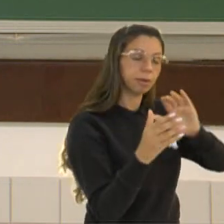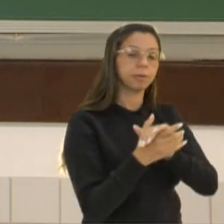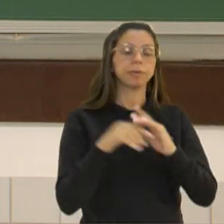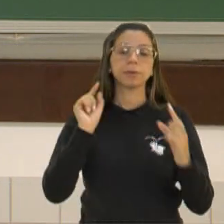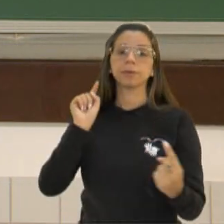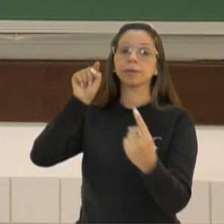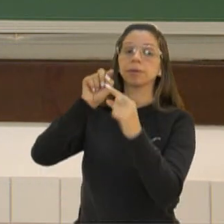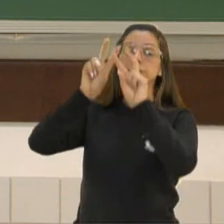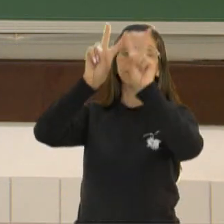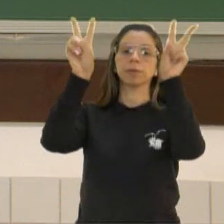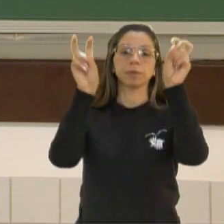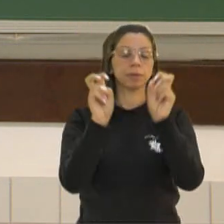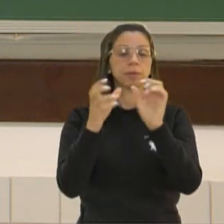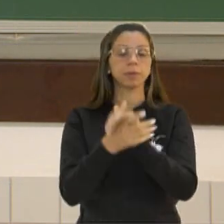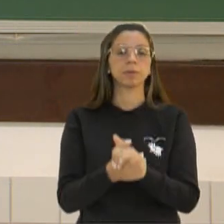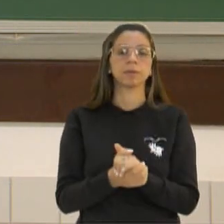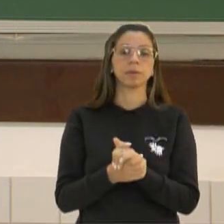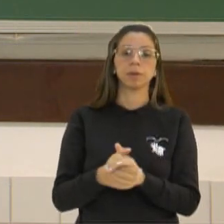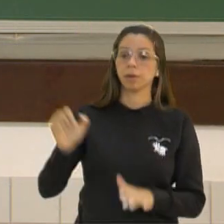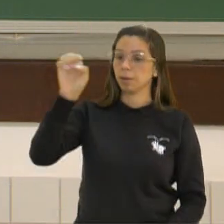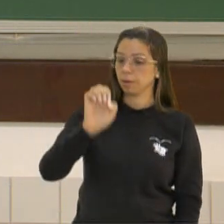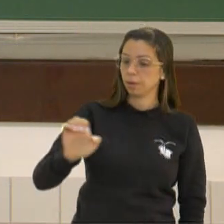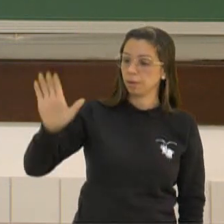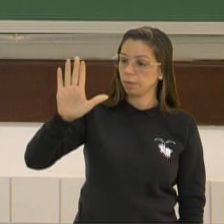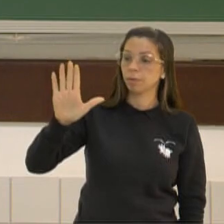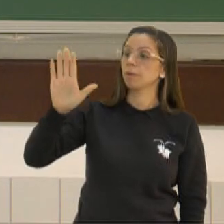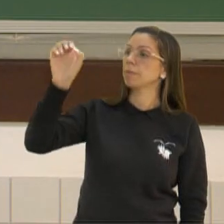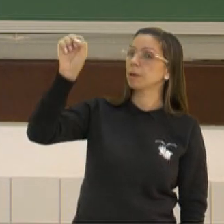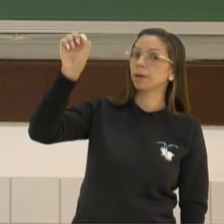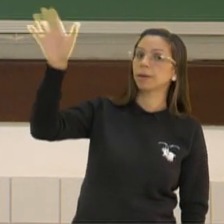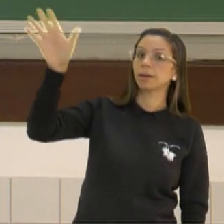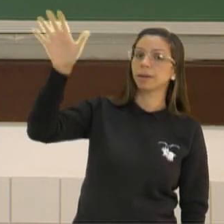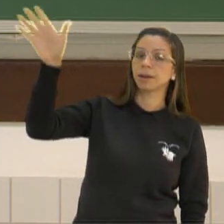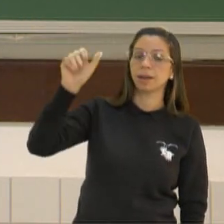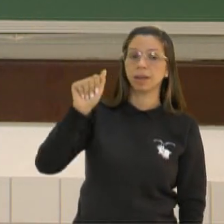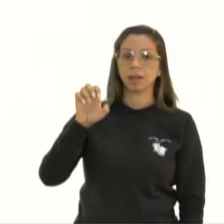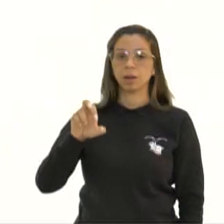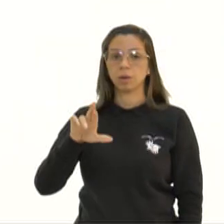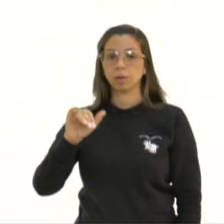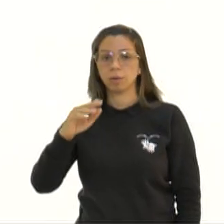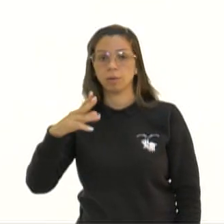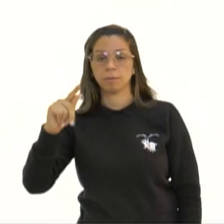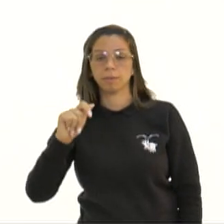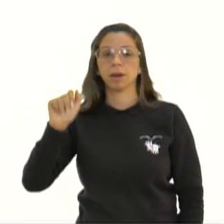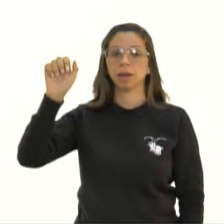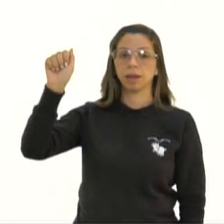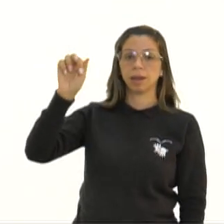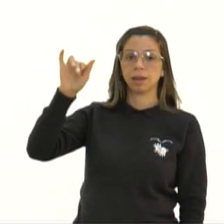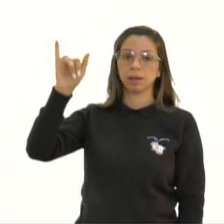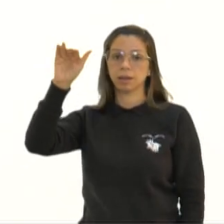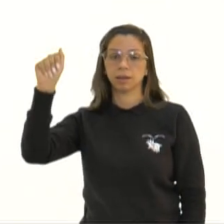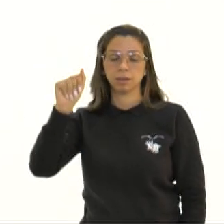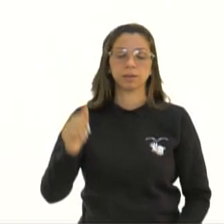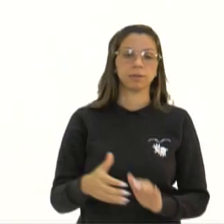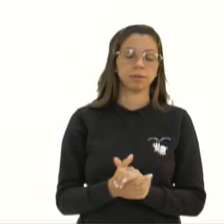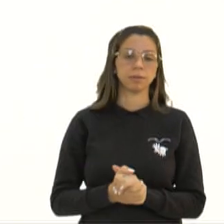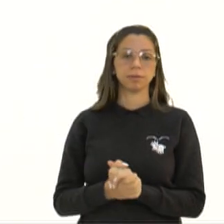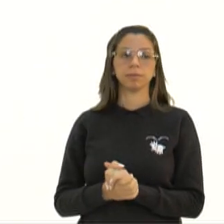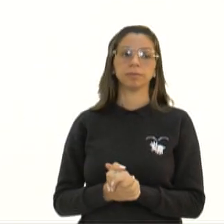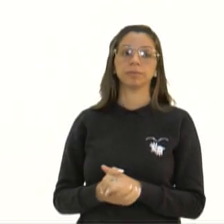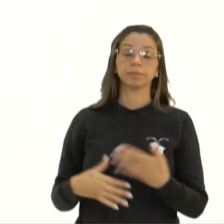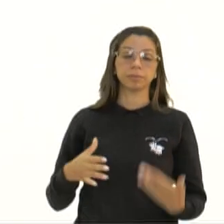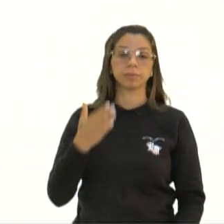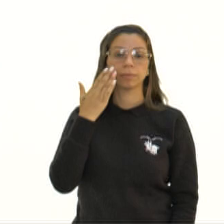Europa e Ásia no mundo globalizado. Objetivo da aula de hoje, reconhecer a importância desses continentes,